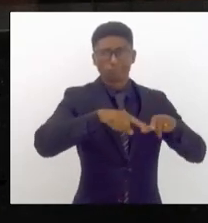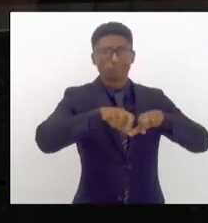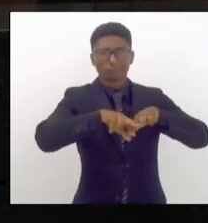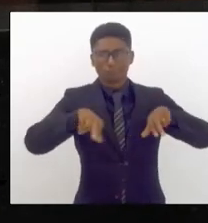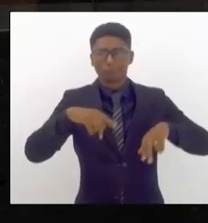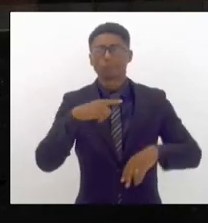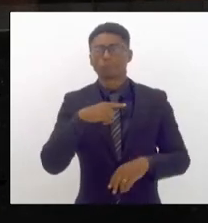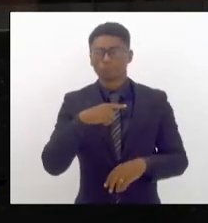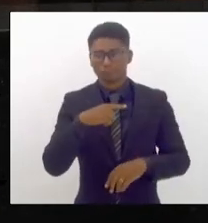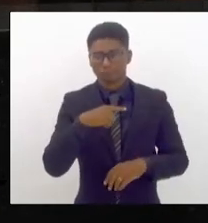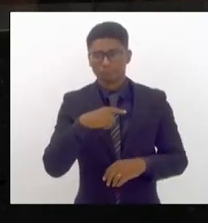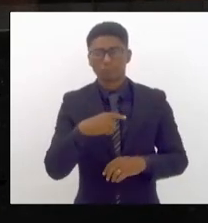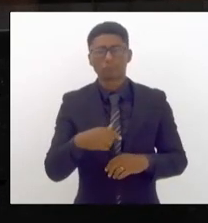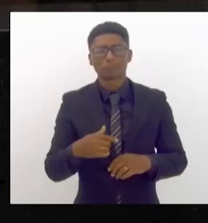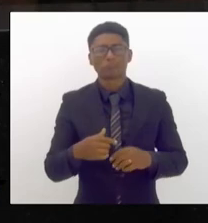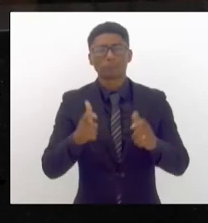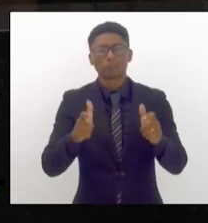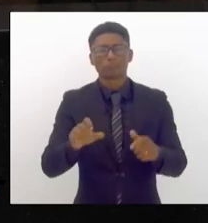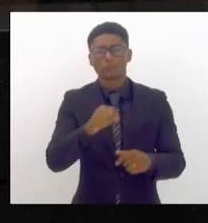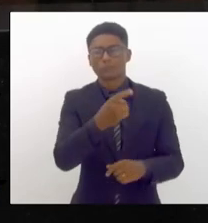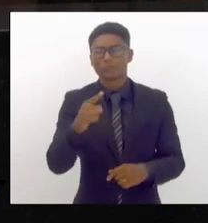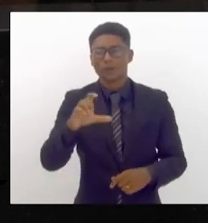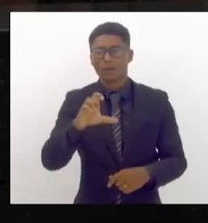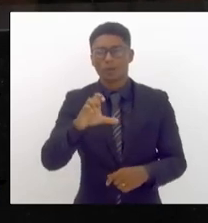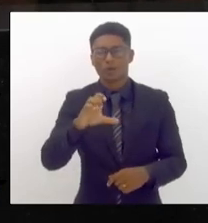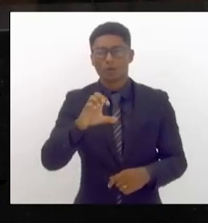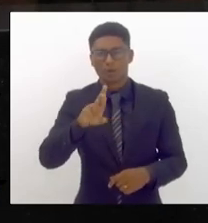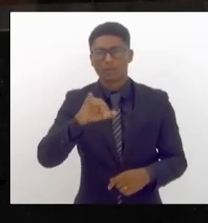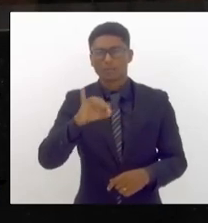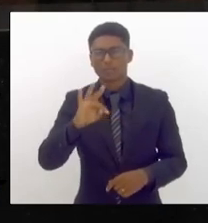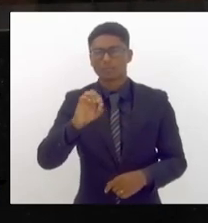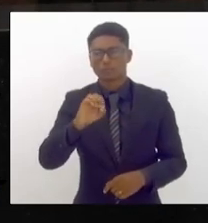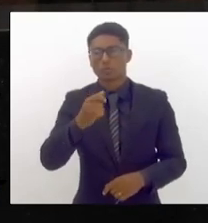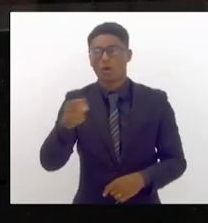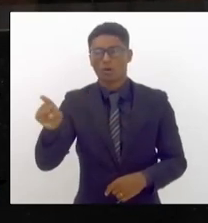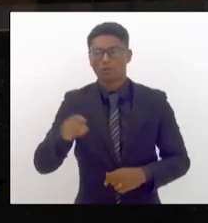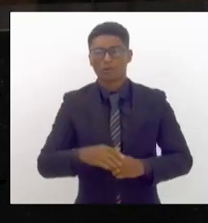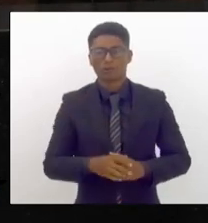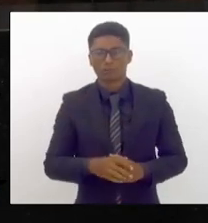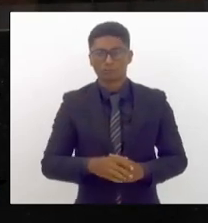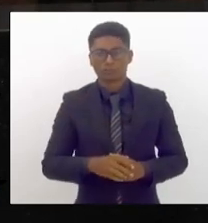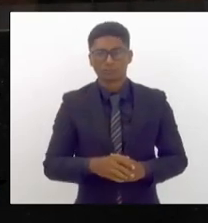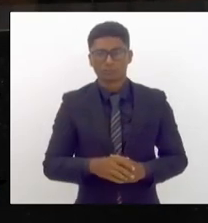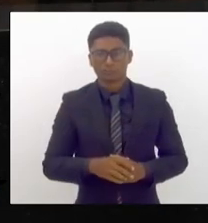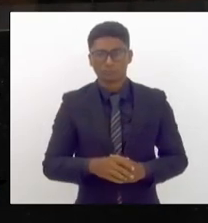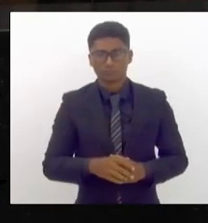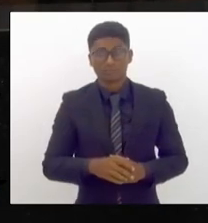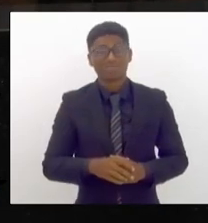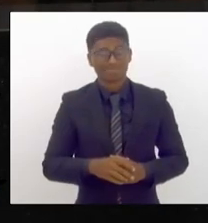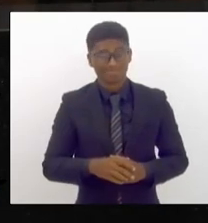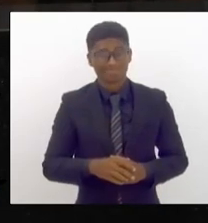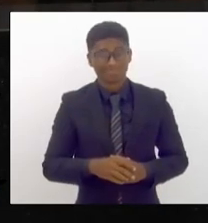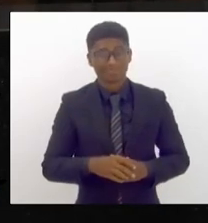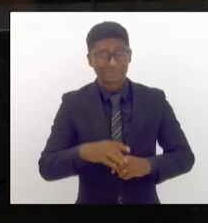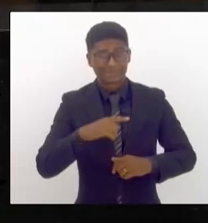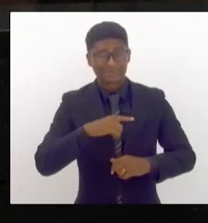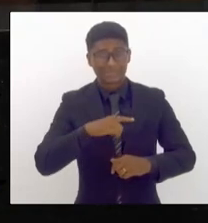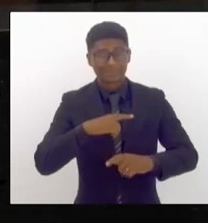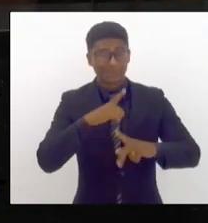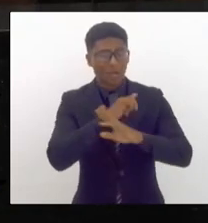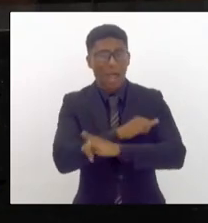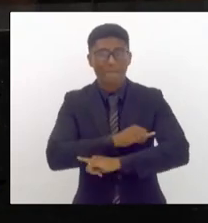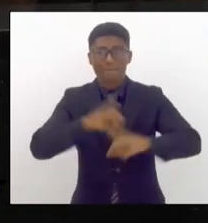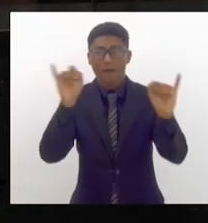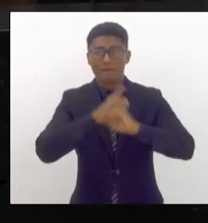Cristóvão nós tivemos o alerta o estado de alerta às 20 horas